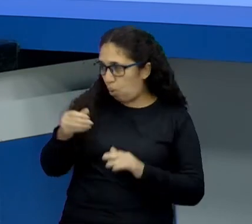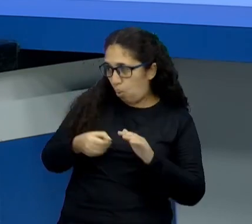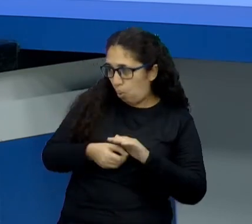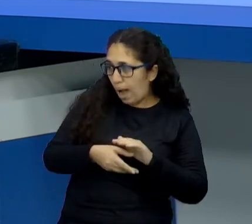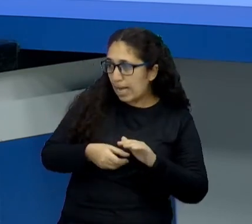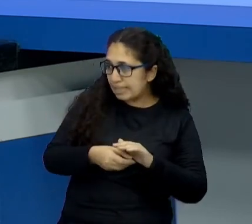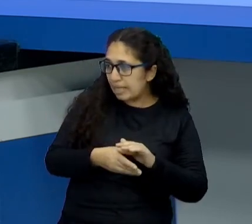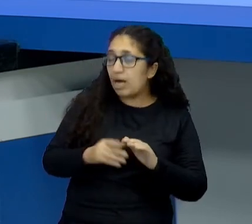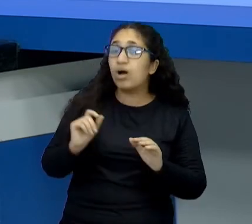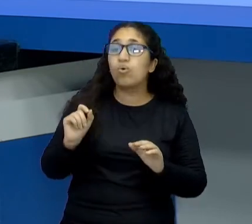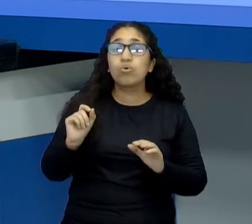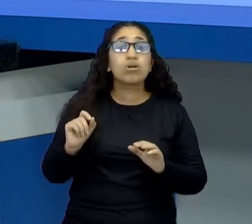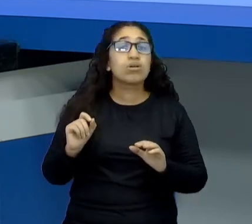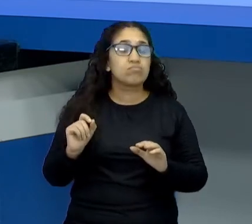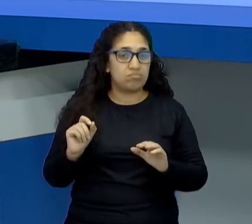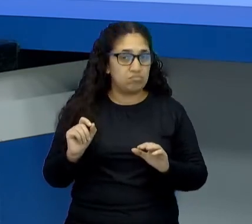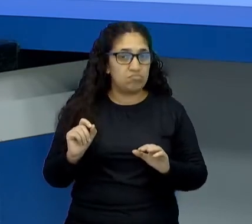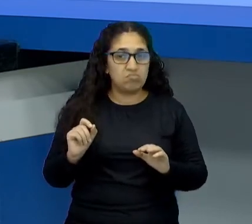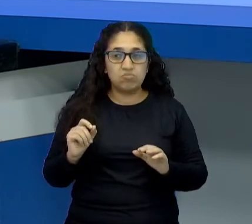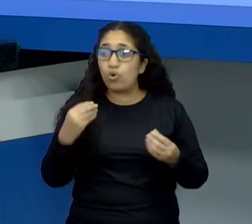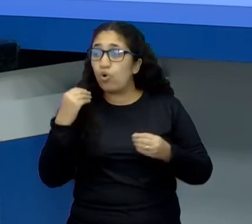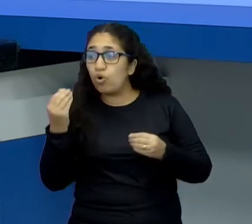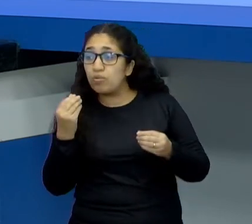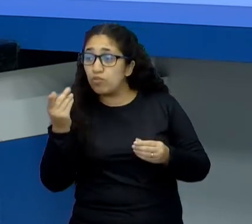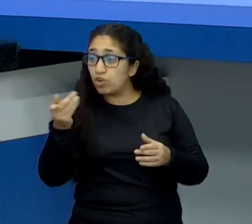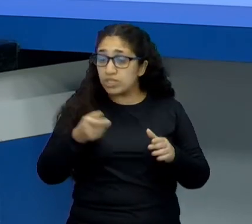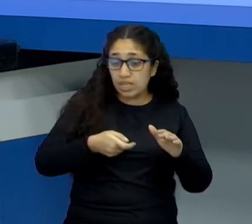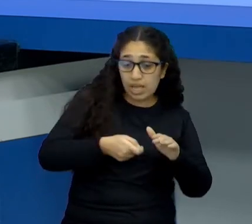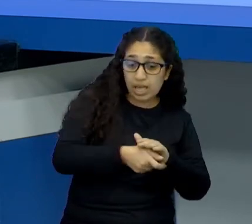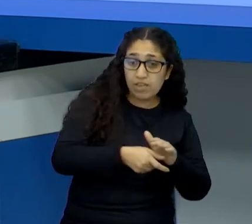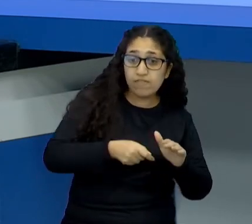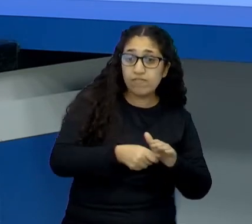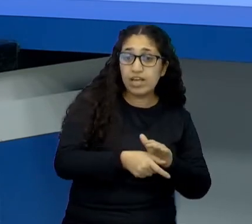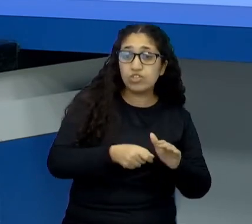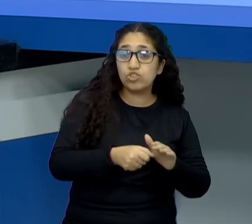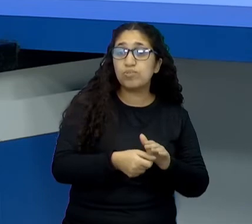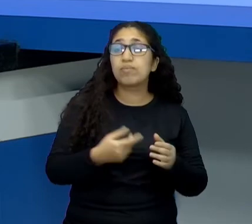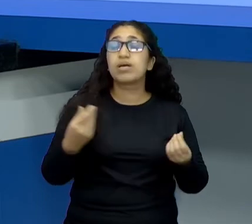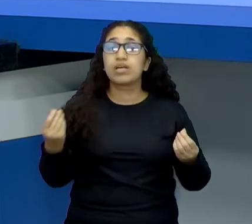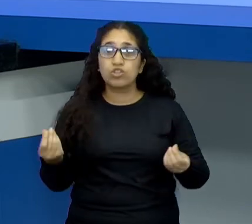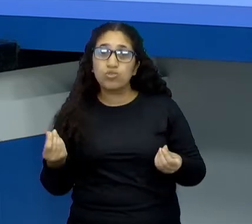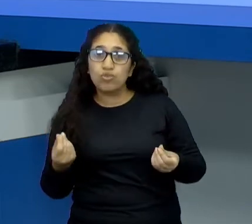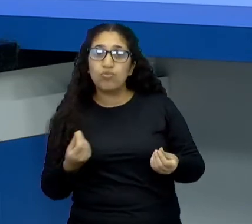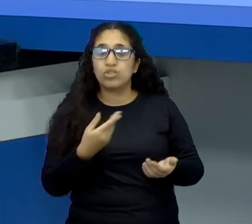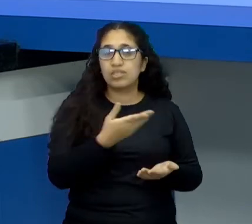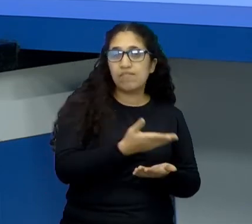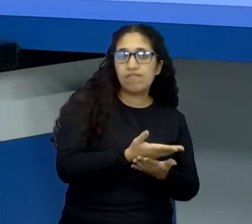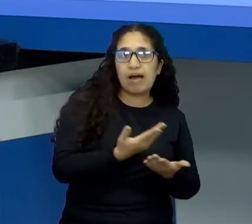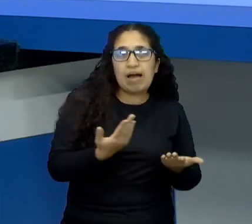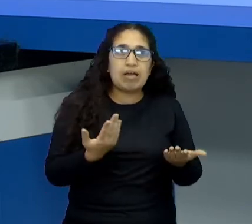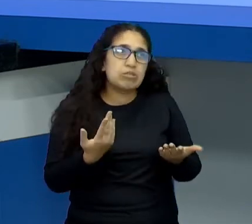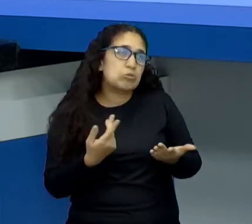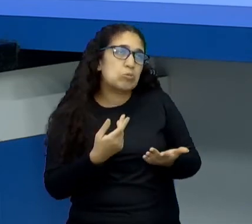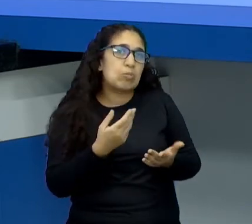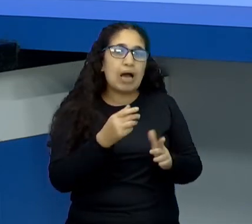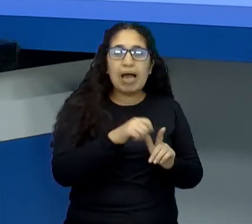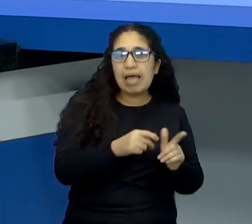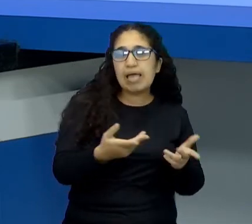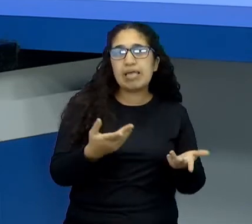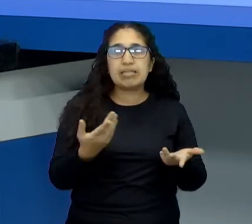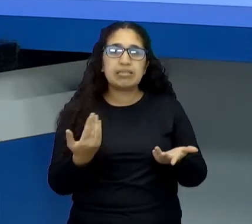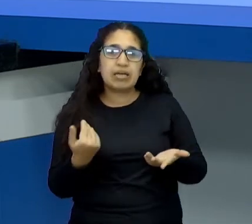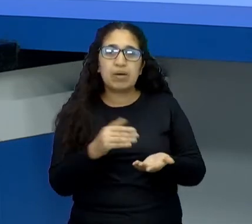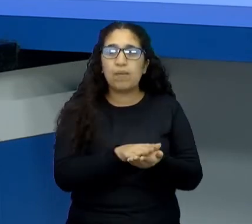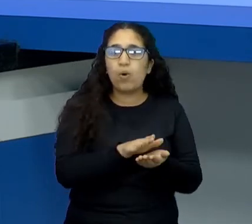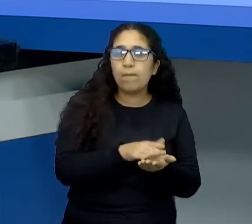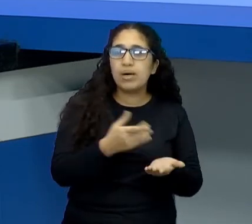pra emergência? Qual é o tipo de investimento que você faz? Você aplica em alguma renda, você coloca na poupança, você